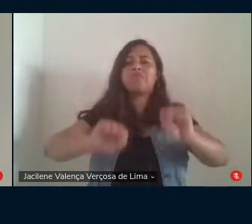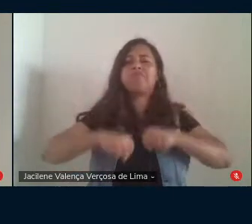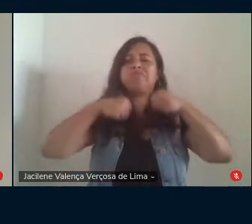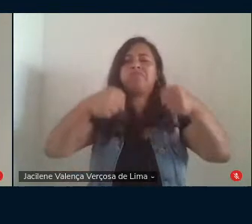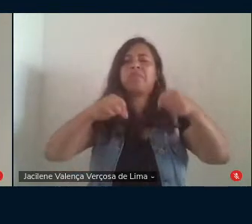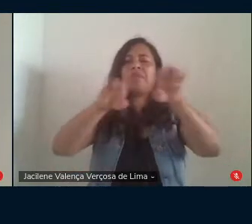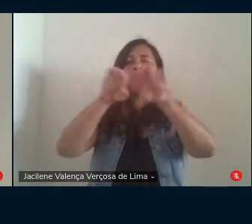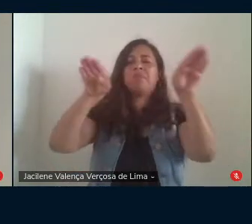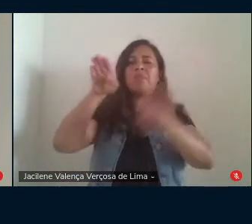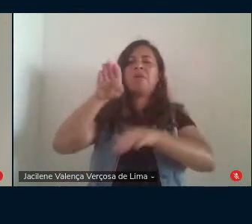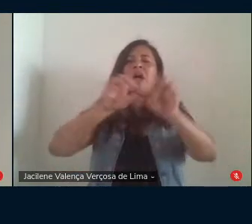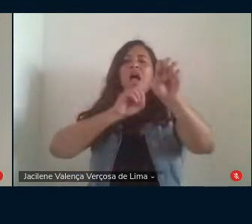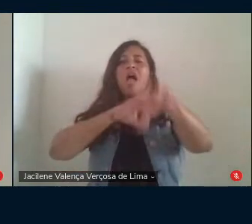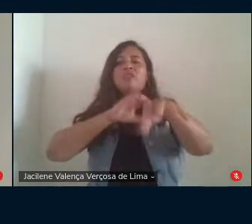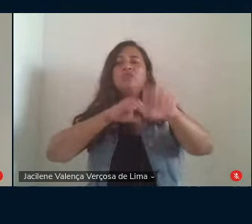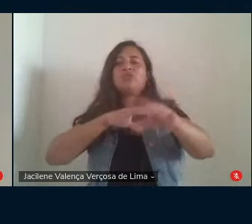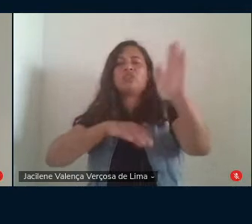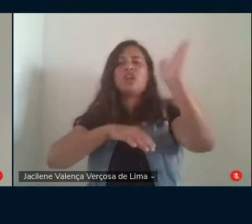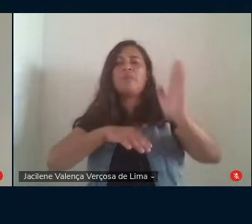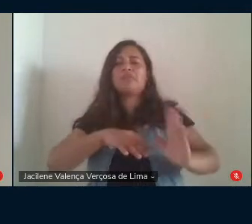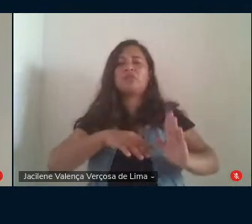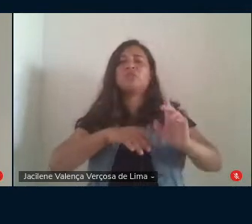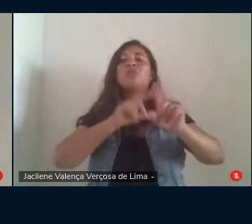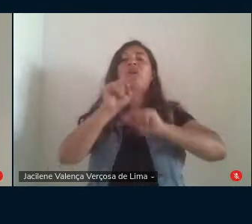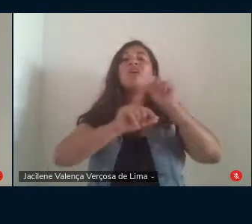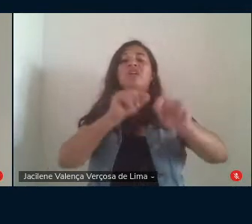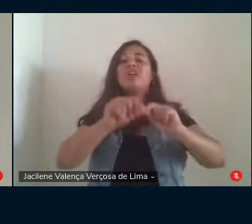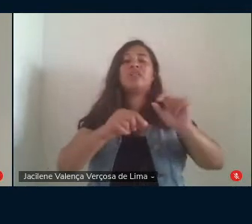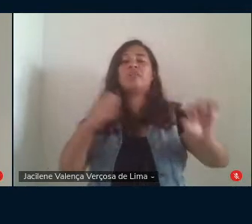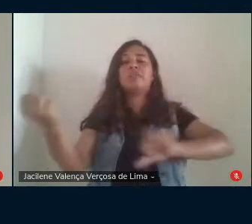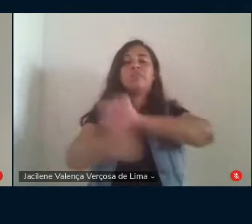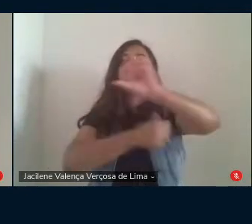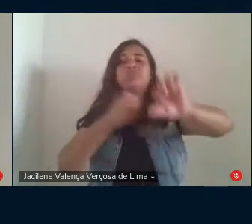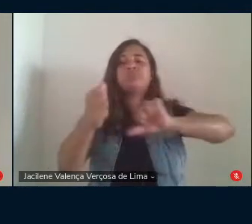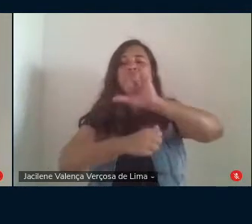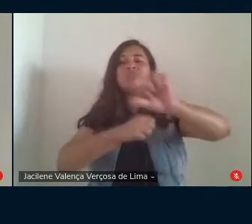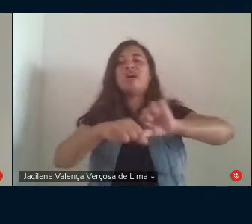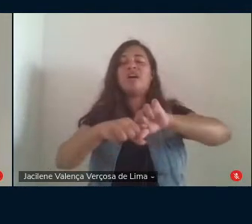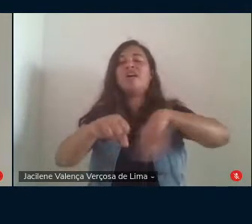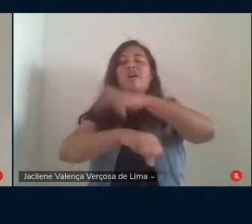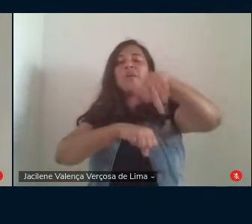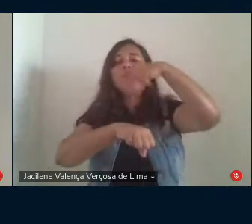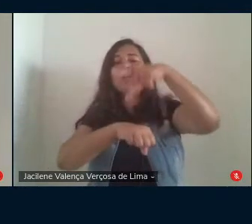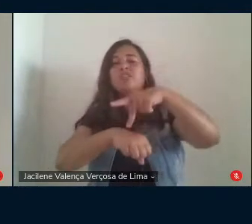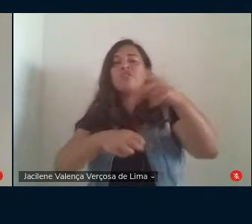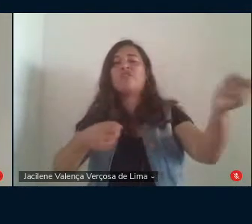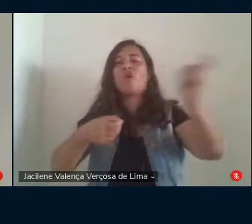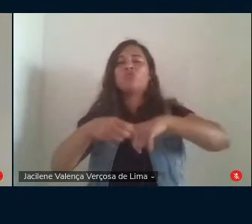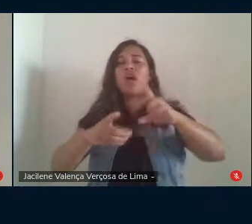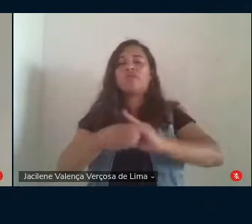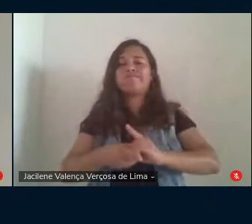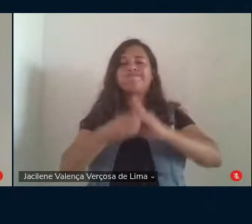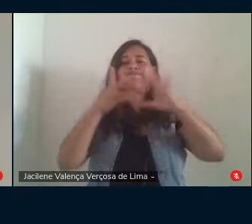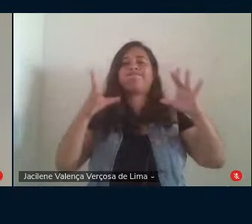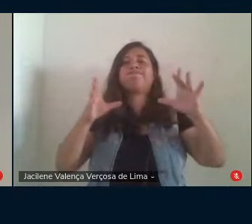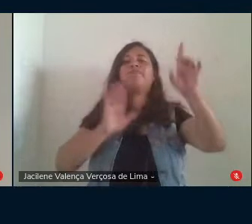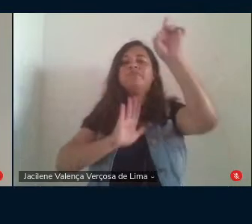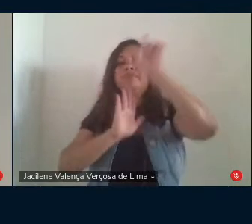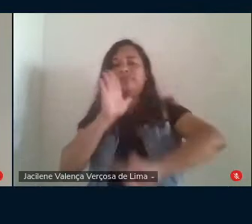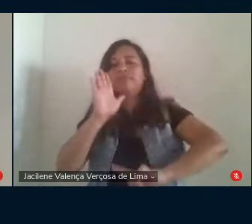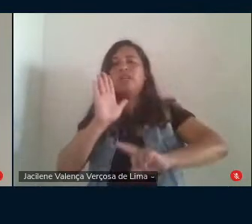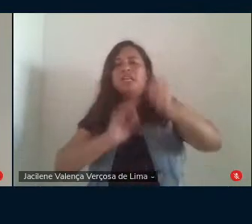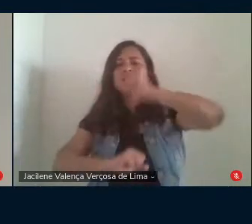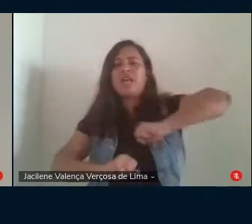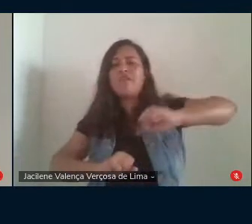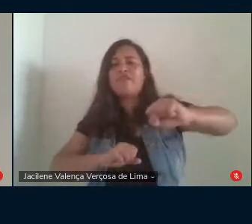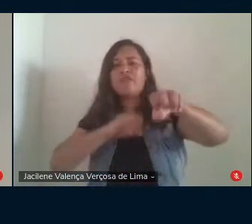socioeducacionais no Brasil trata-se de reconstruir o país a retomada do Estado democrático de direito e a defesa da educação